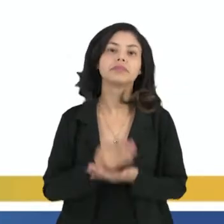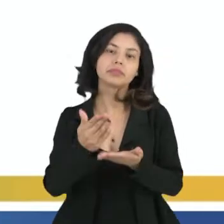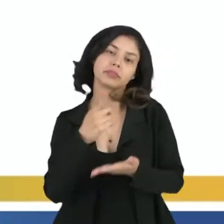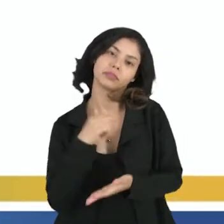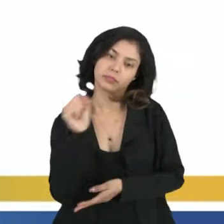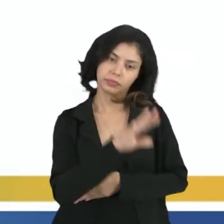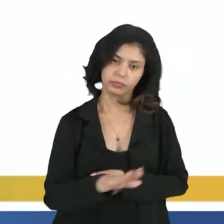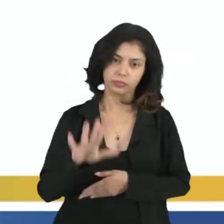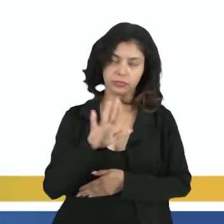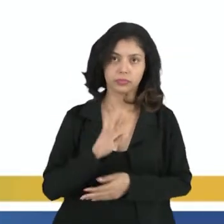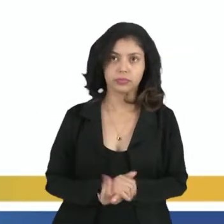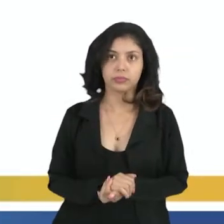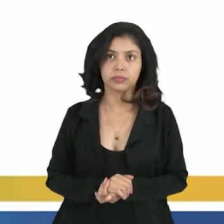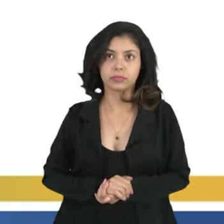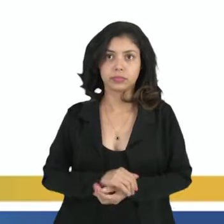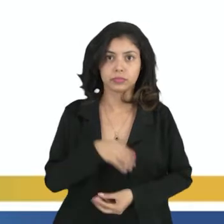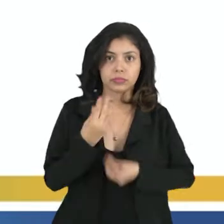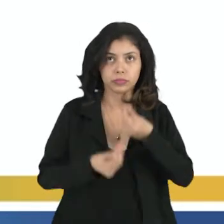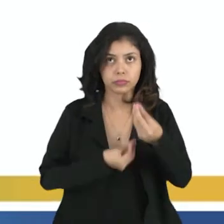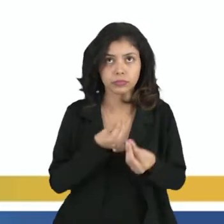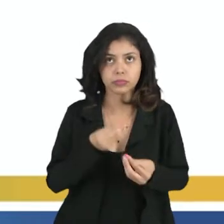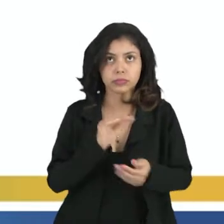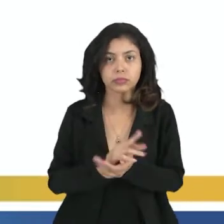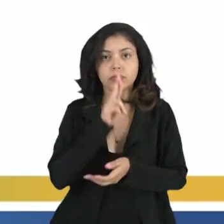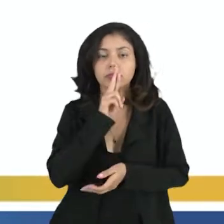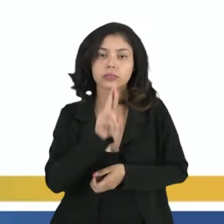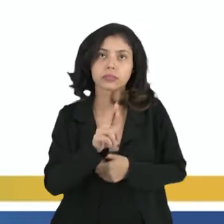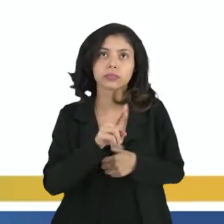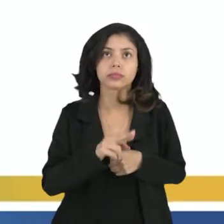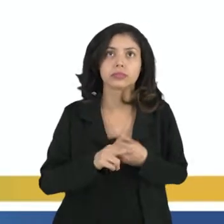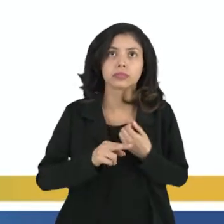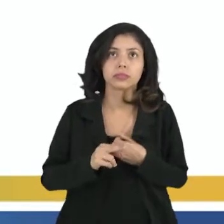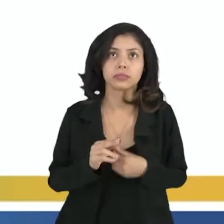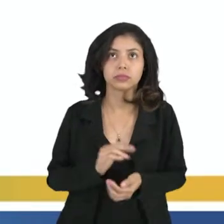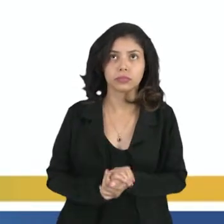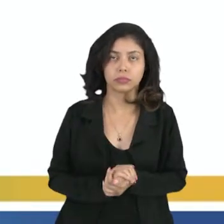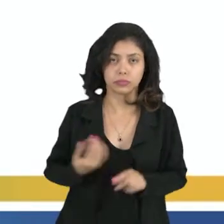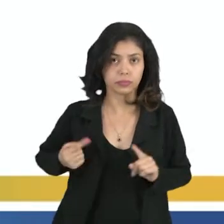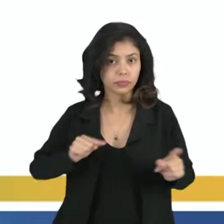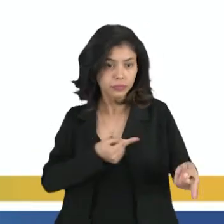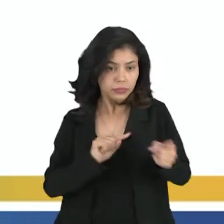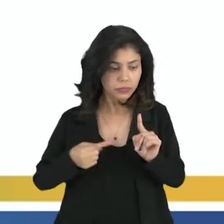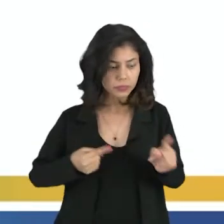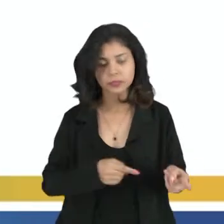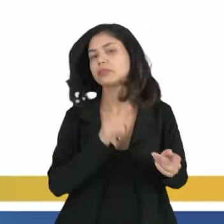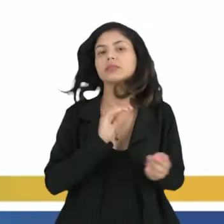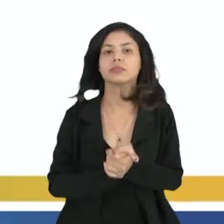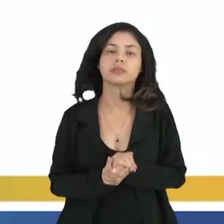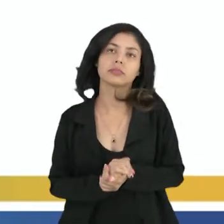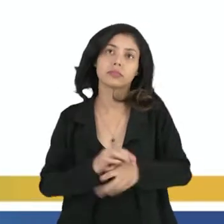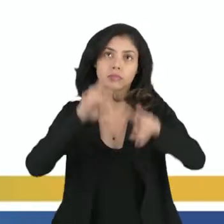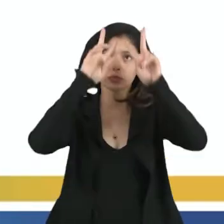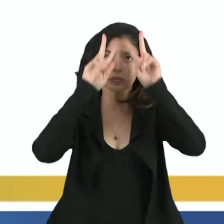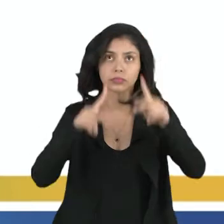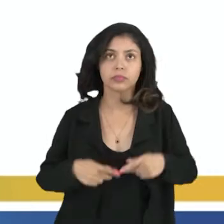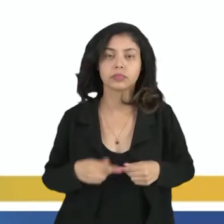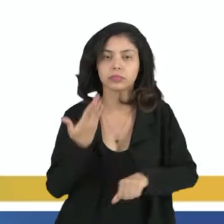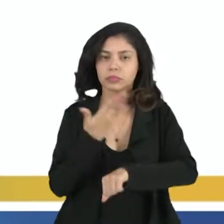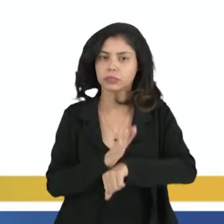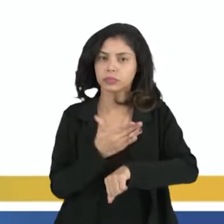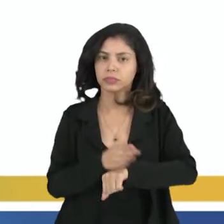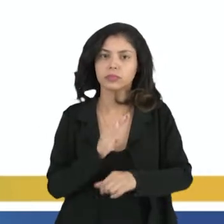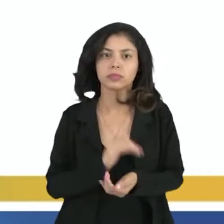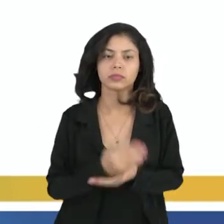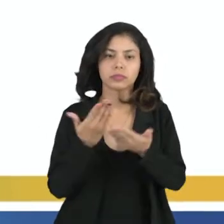aí, gente tem toda essa questão, mas como essa resposta ao desafio da existência humana, essas práticas,